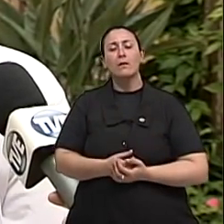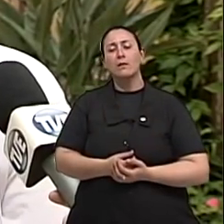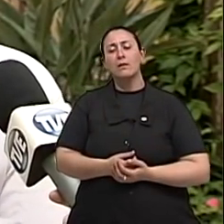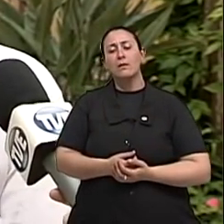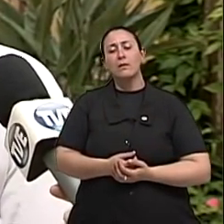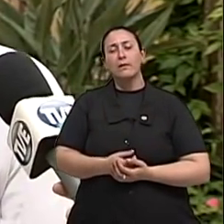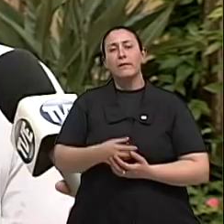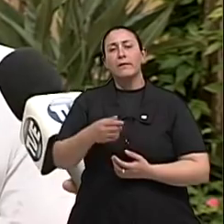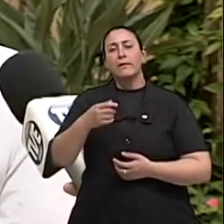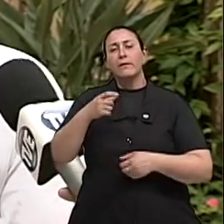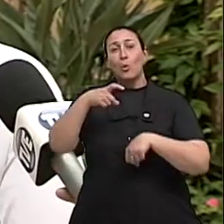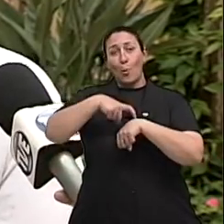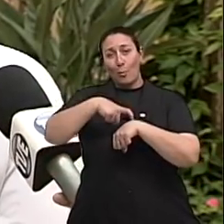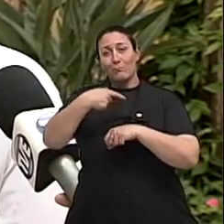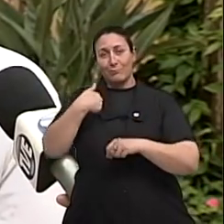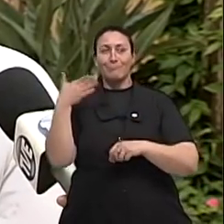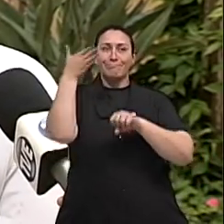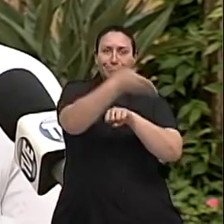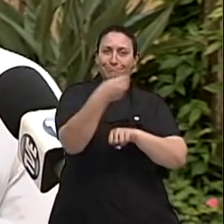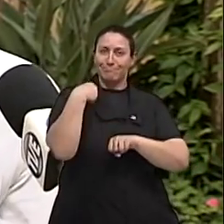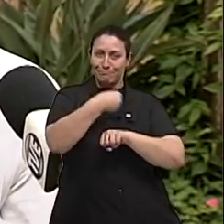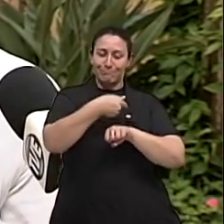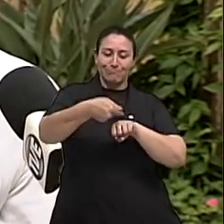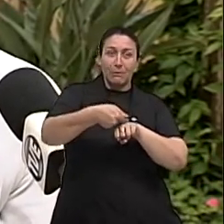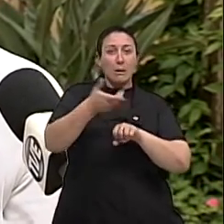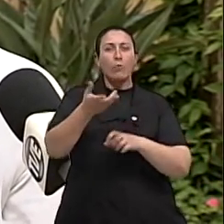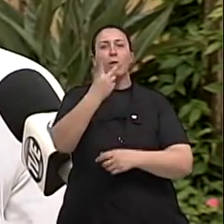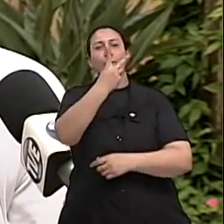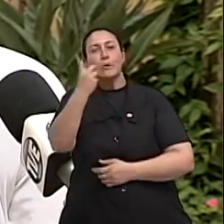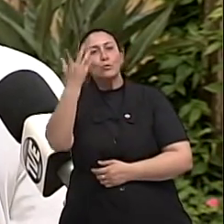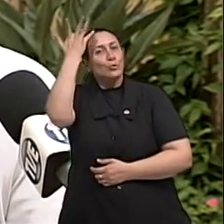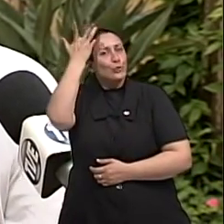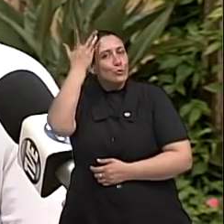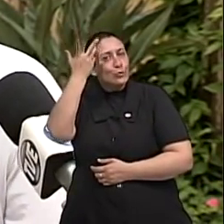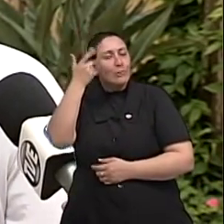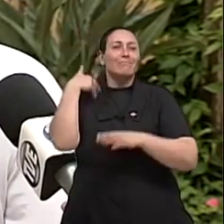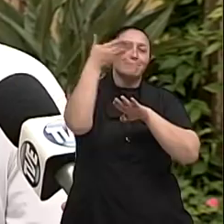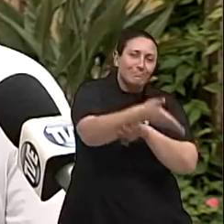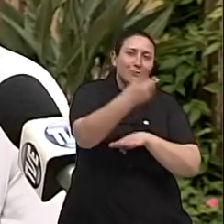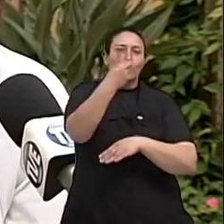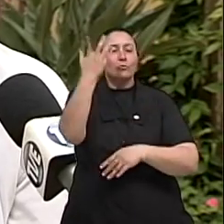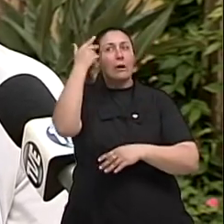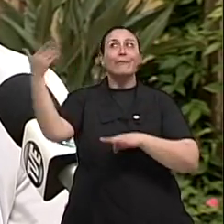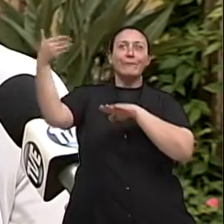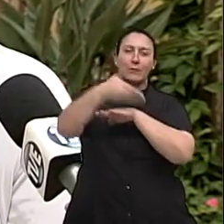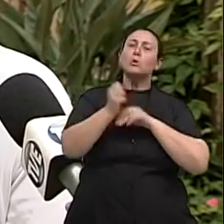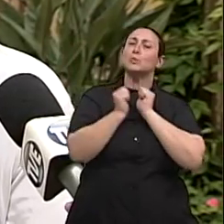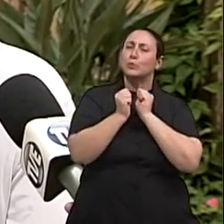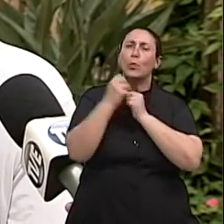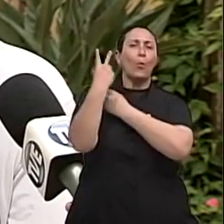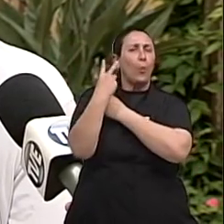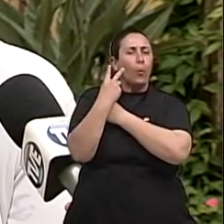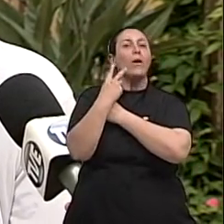Nos períodos da quimio, em 21 dias, ele vinha, ficava comigo, ficava aqueles primeiros dias, e tinha que voltar em